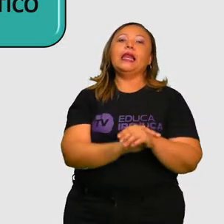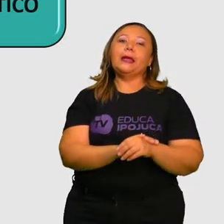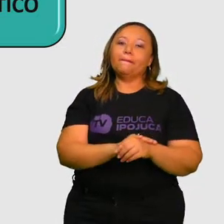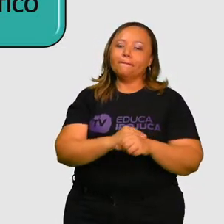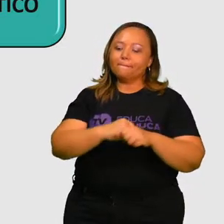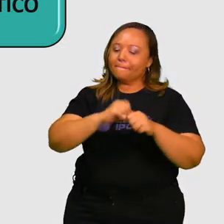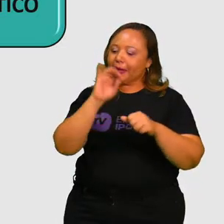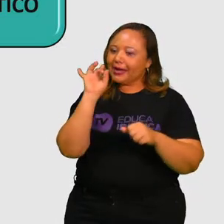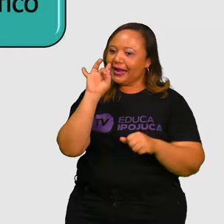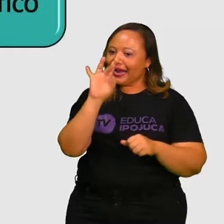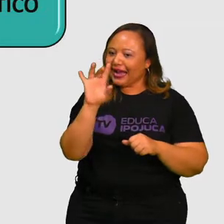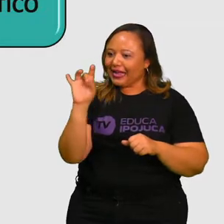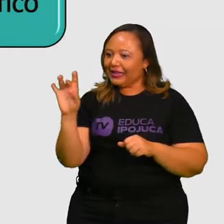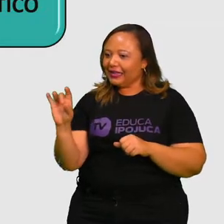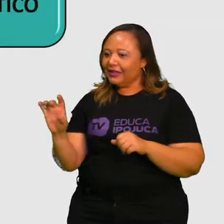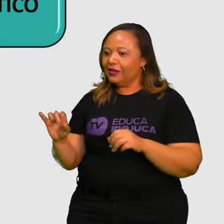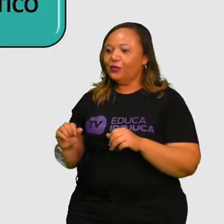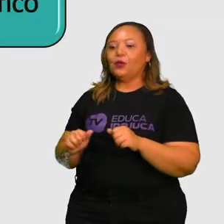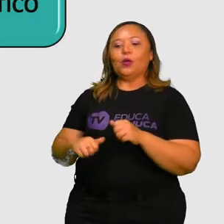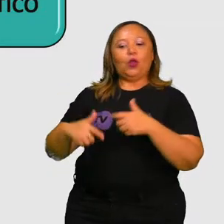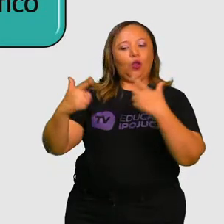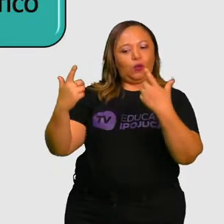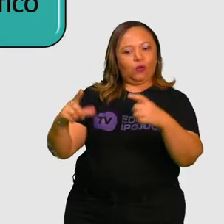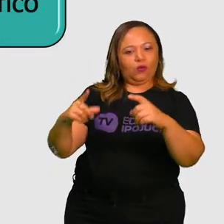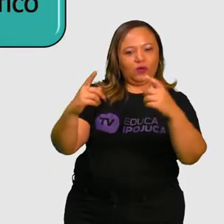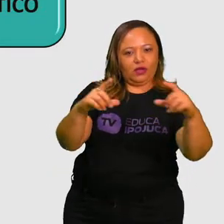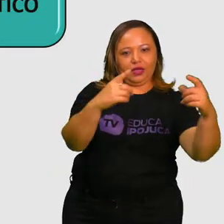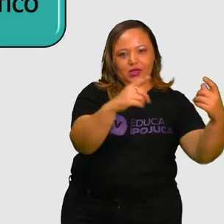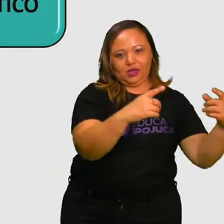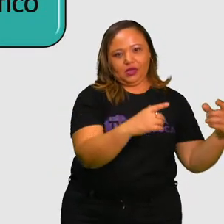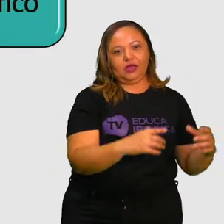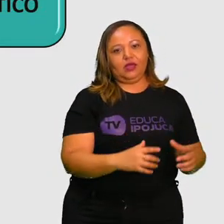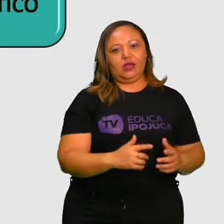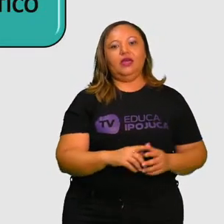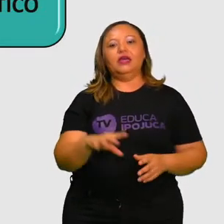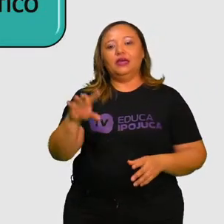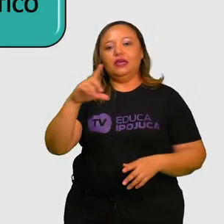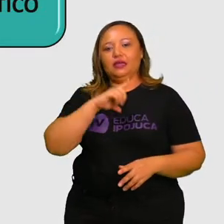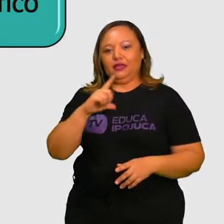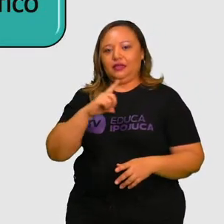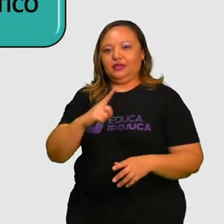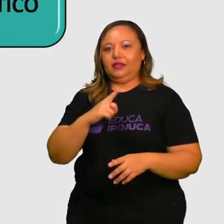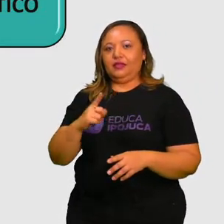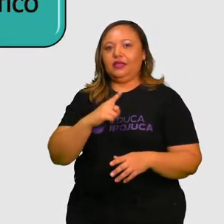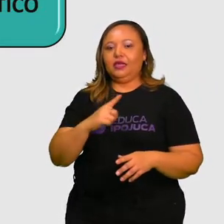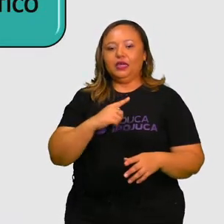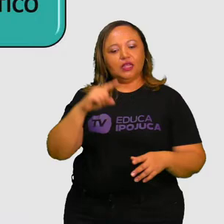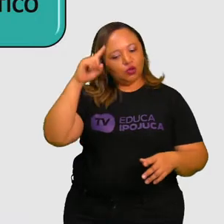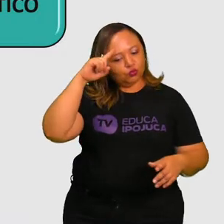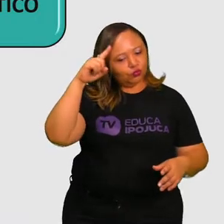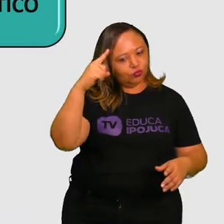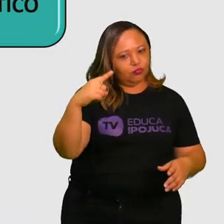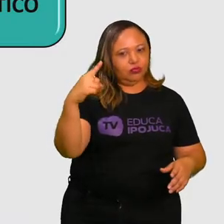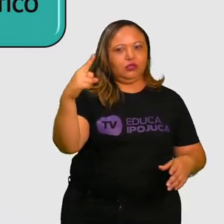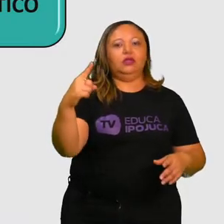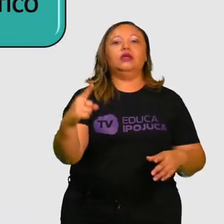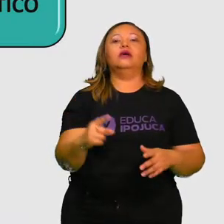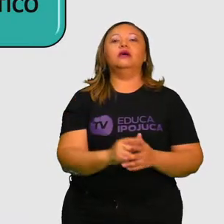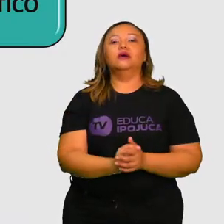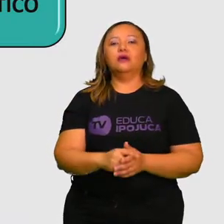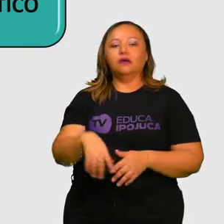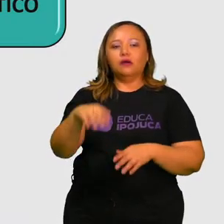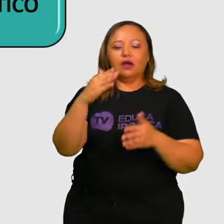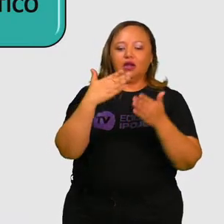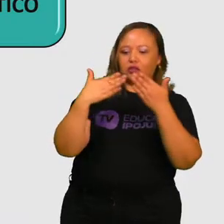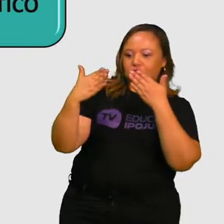acordo com cada campo de atuação. Então nós temos o campo de atuação do cotidiano, que é aquele do dia a dia, aquele que